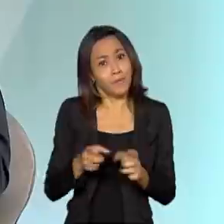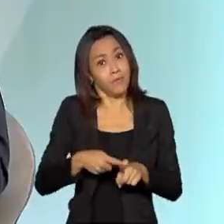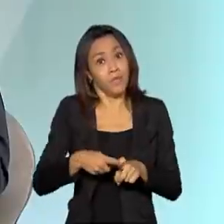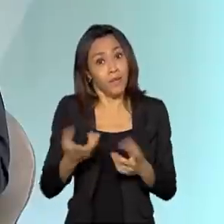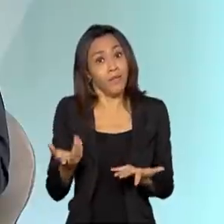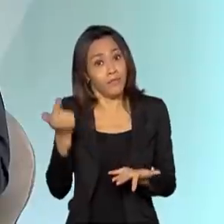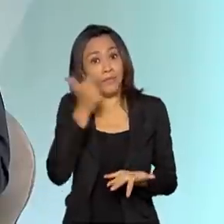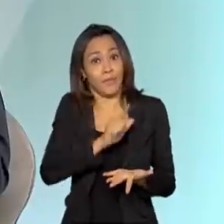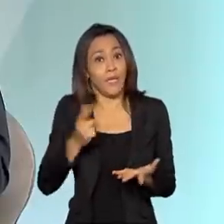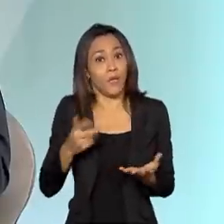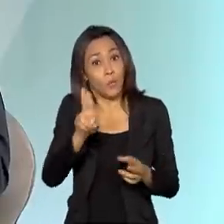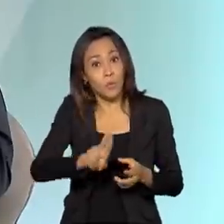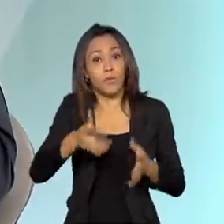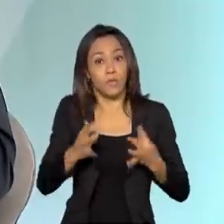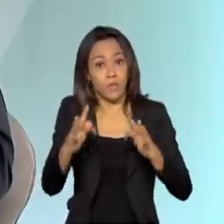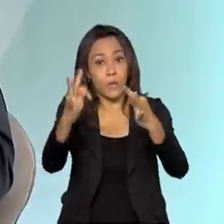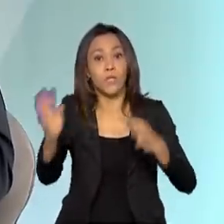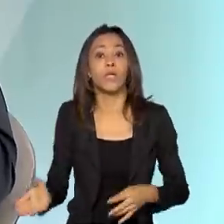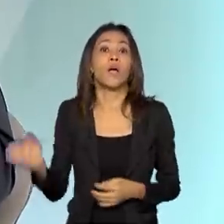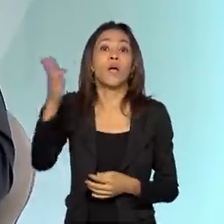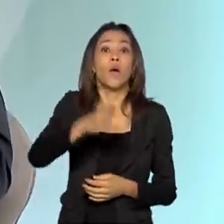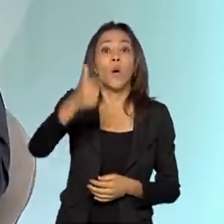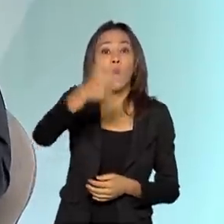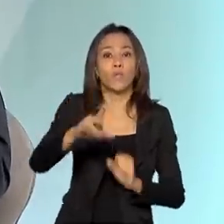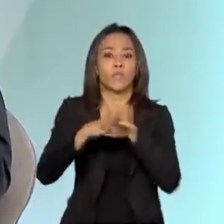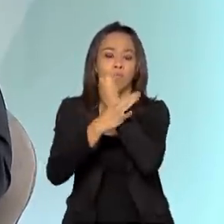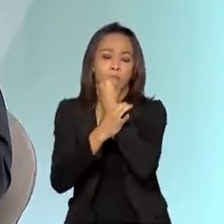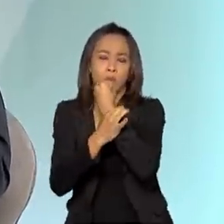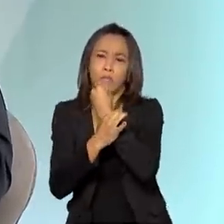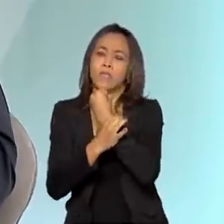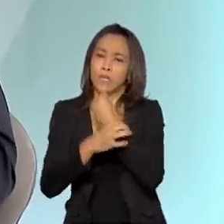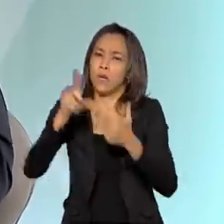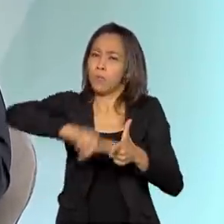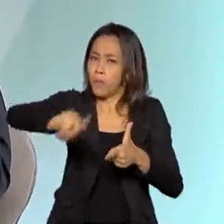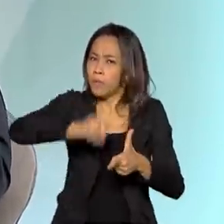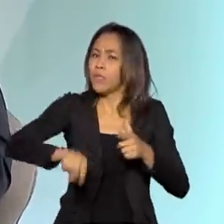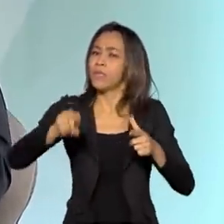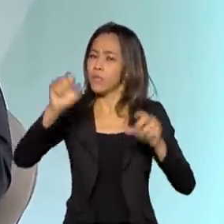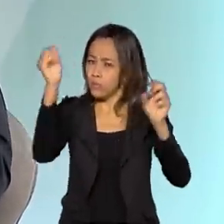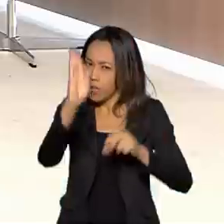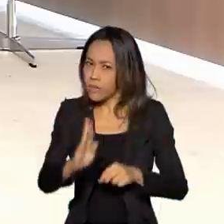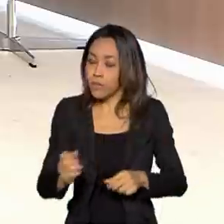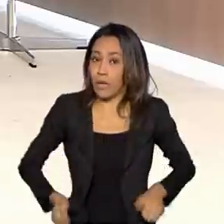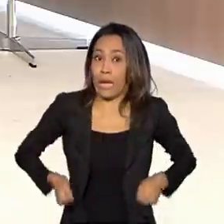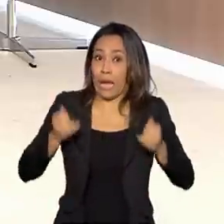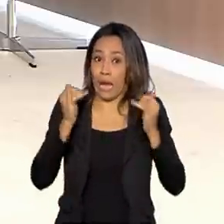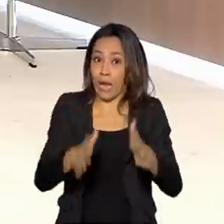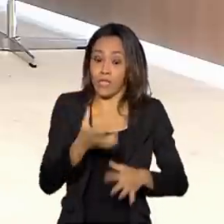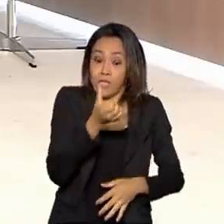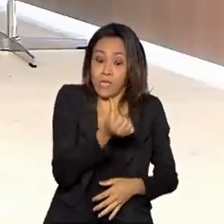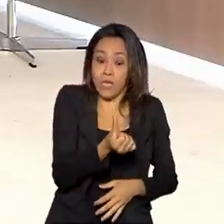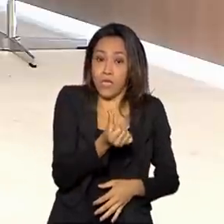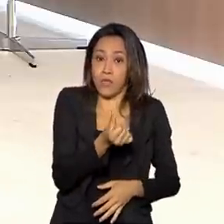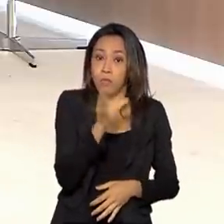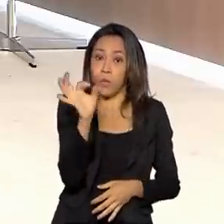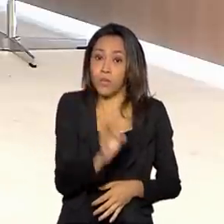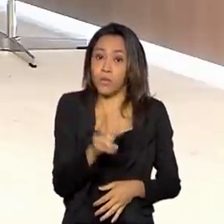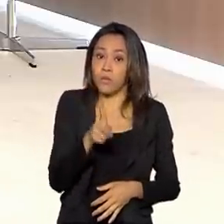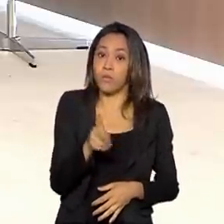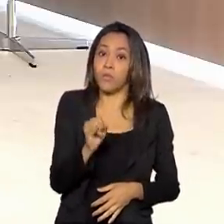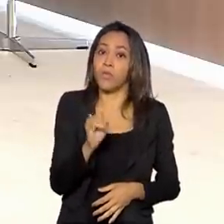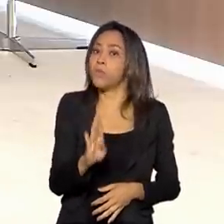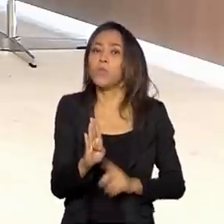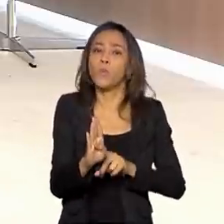Pensemos também em segurança pública, que um dos maiores problemas do Brasil. Aliás, o Brasil gasta 6% do seu PIB em